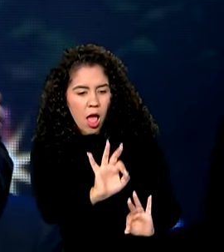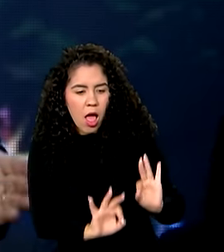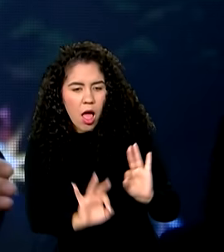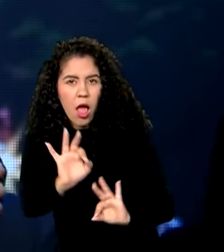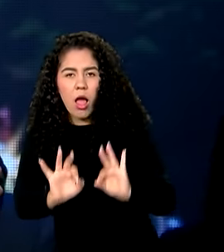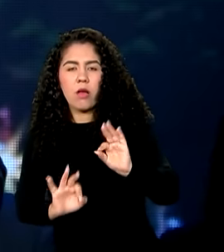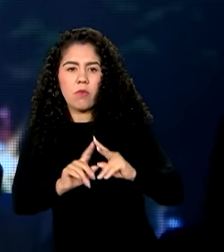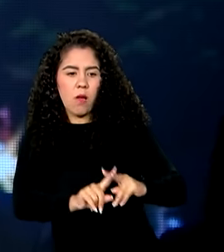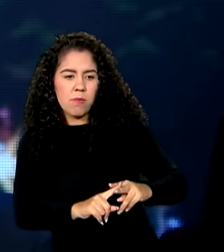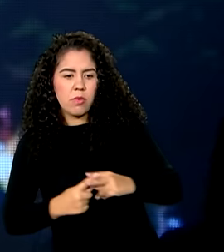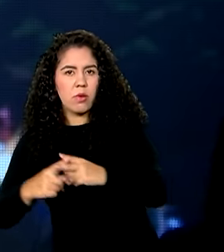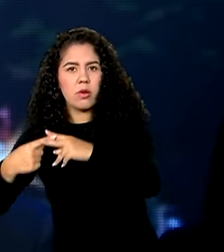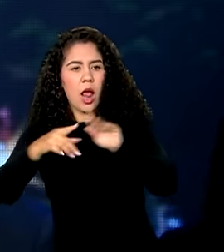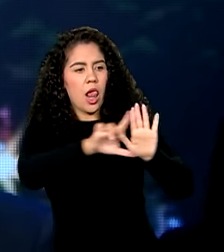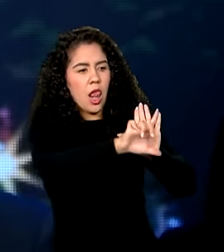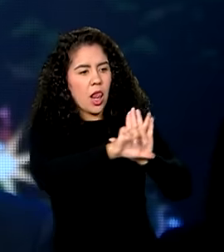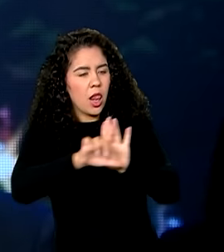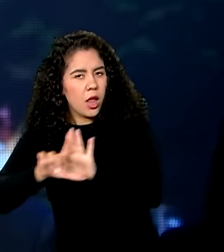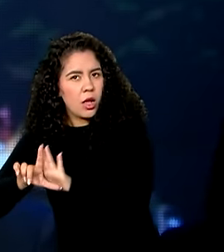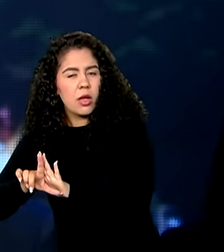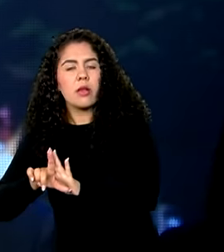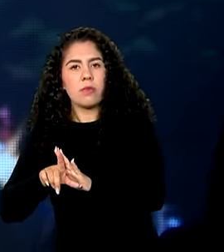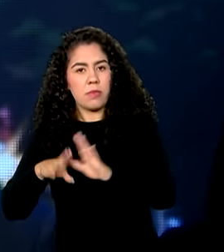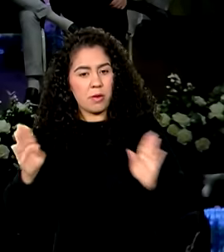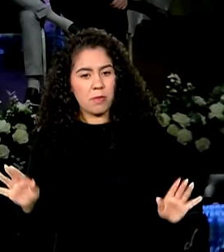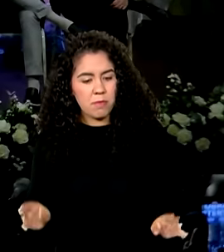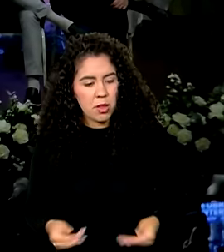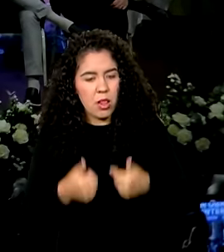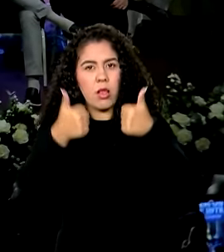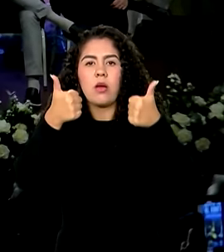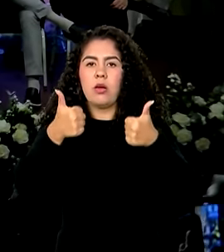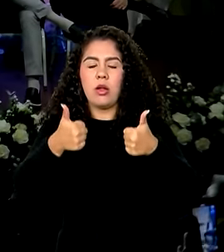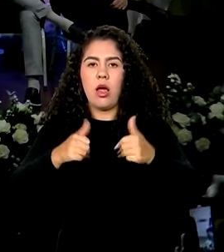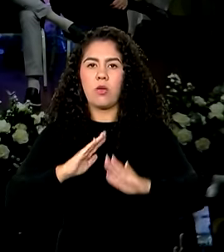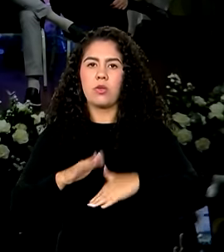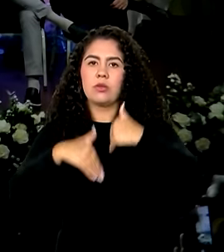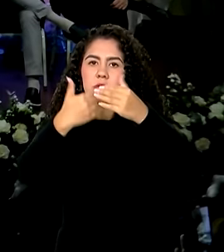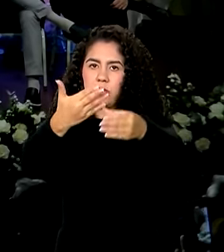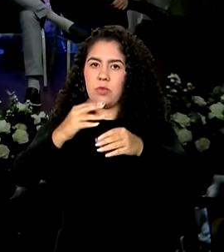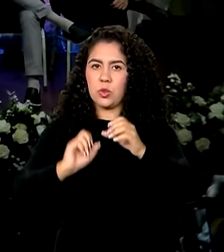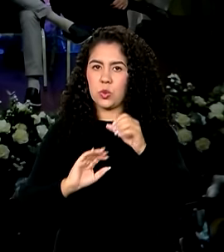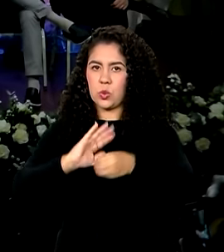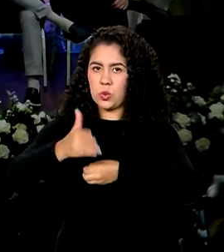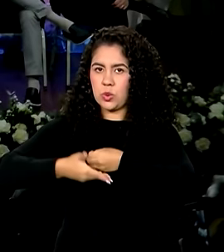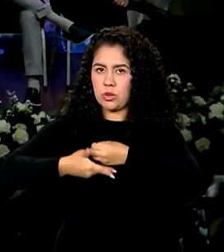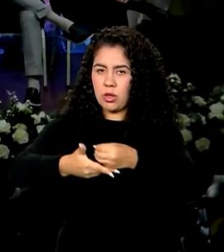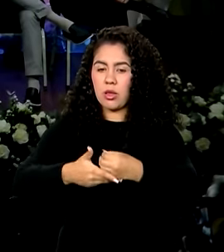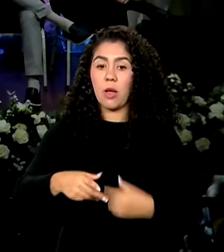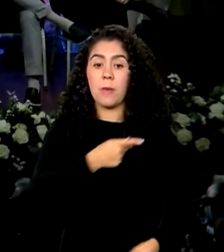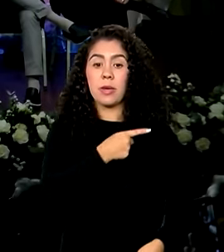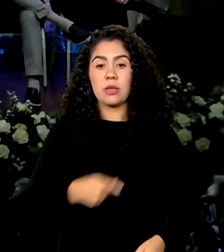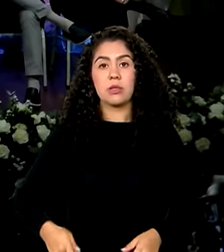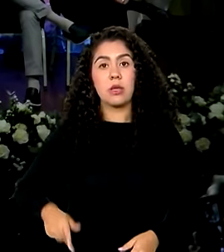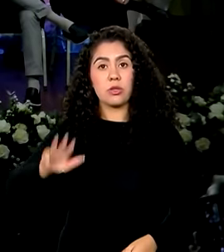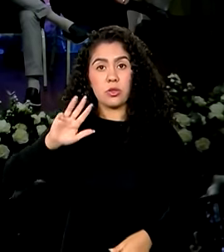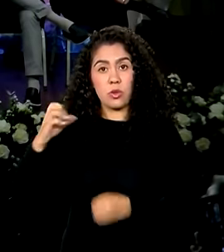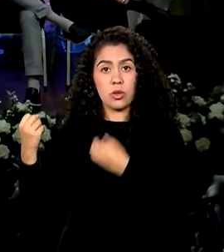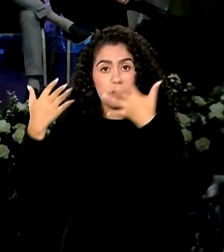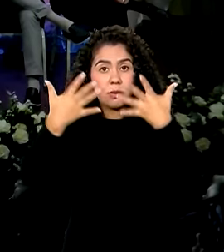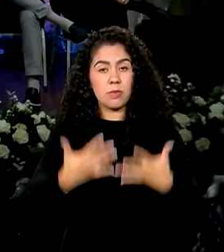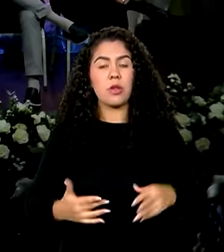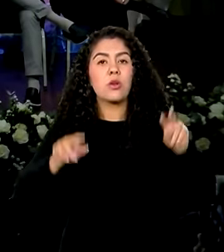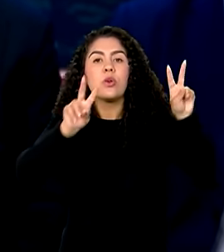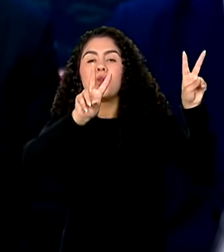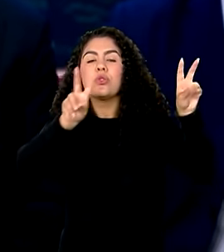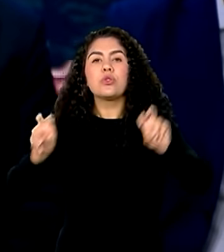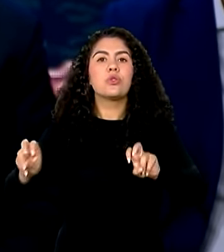leis e dos instrumentos para favorecer o desenvolvimento sustentável. O presidente Lula falou sobre as prioridades do seu